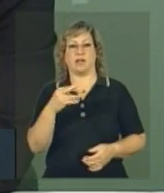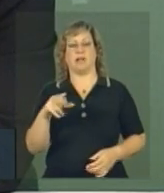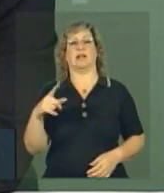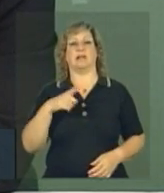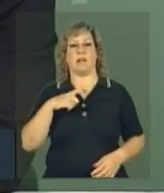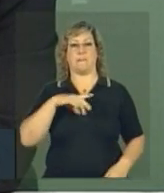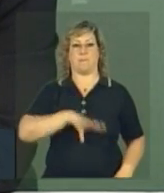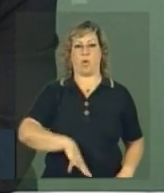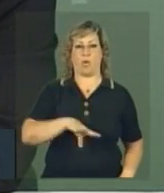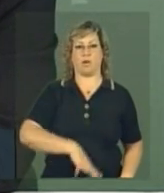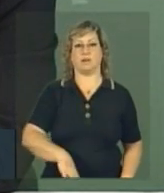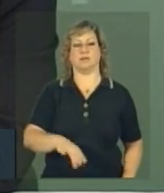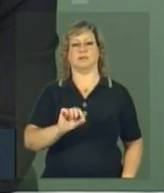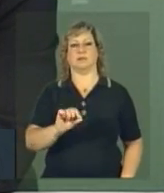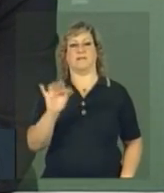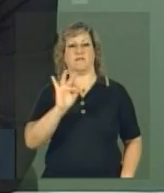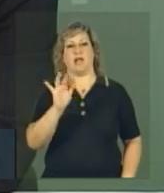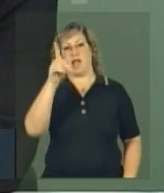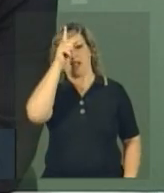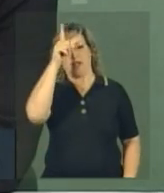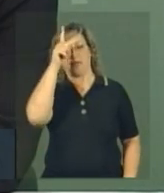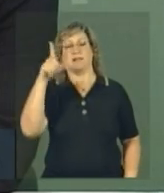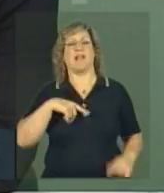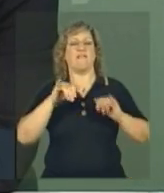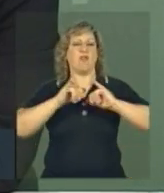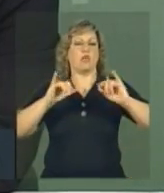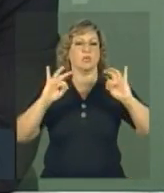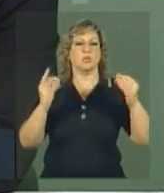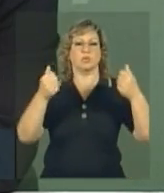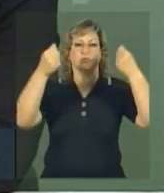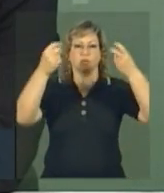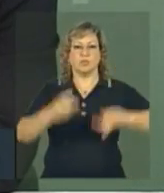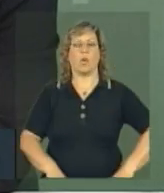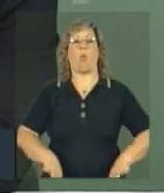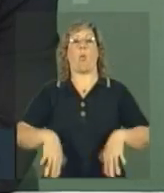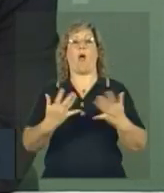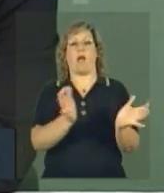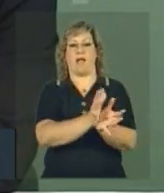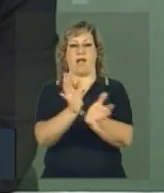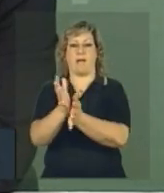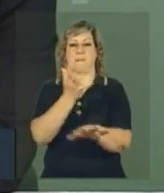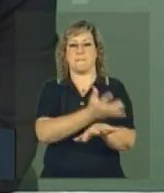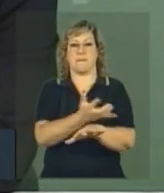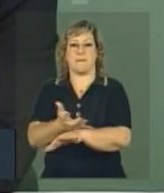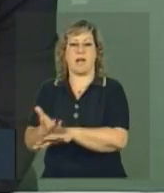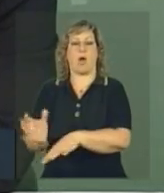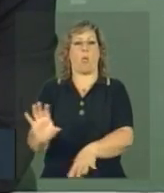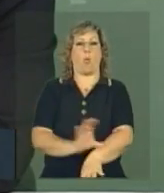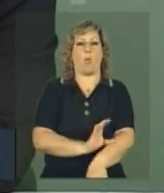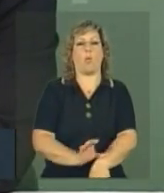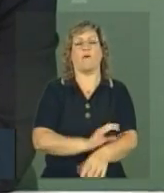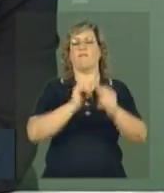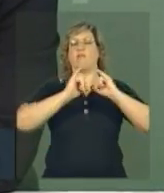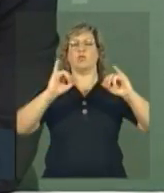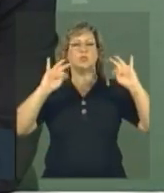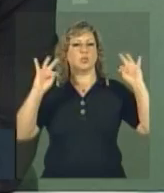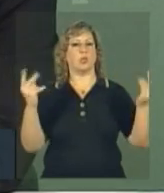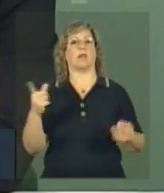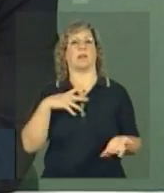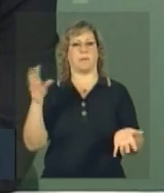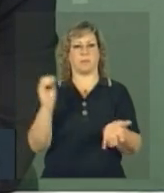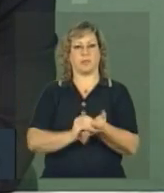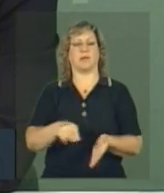inglês e alemão. Já dando todas as informações, quais são as áreas, os cursos, todas as informações da